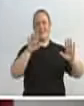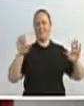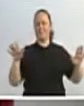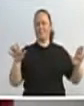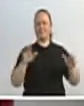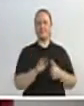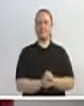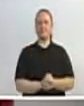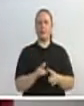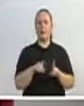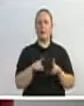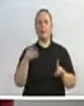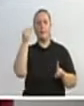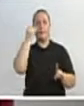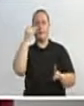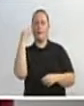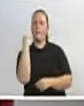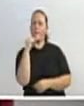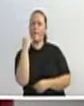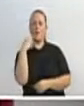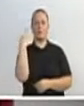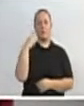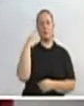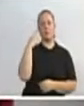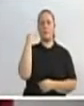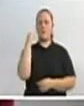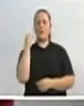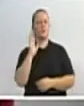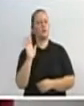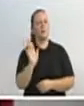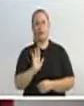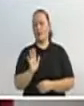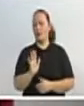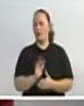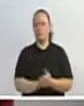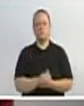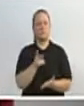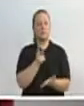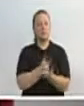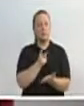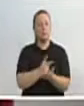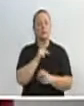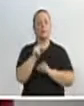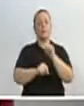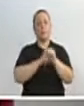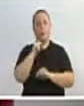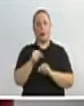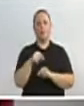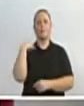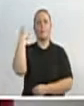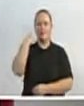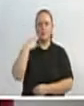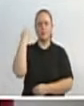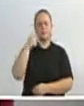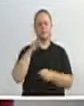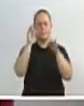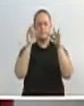para politizar a discussão em relação à nossa cidade. Sempre entendemos isso. Fui com esse espírito.